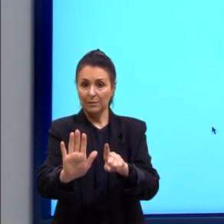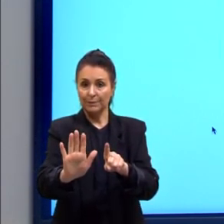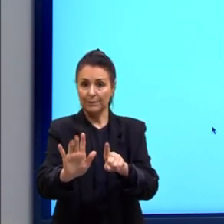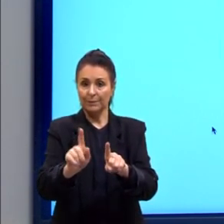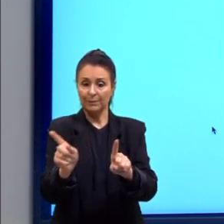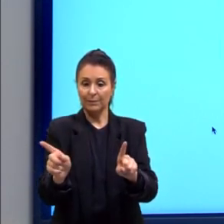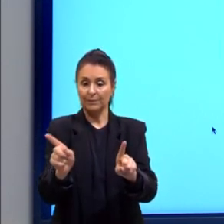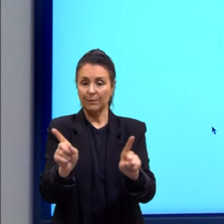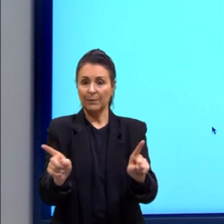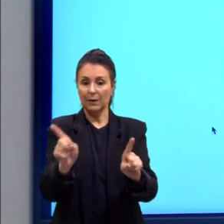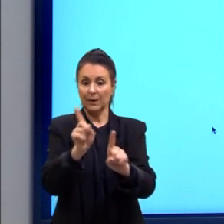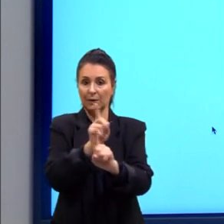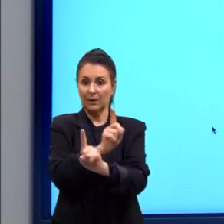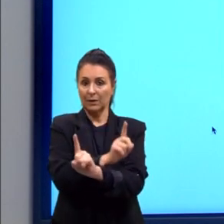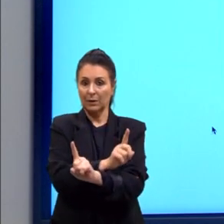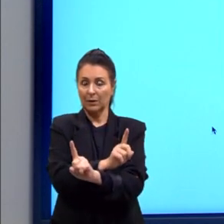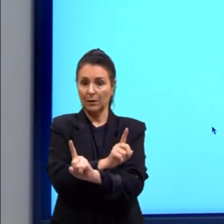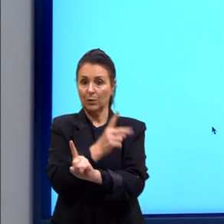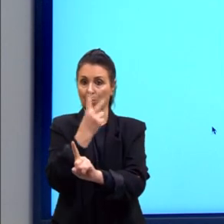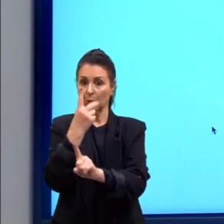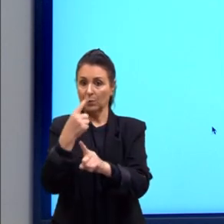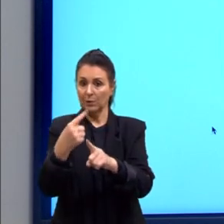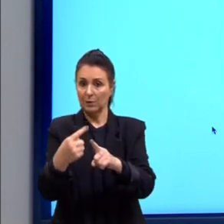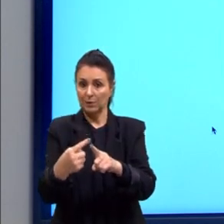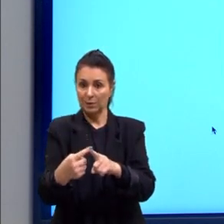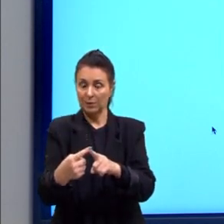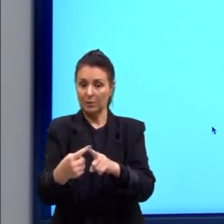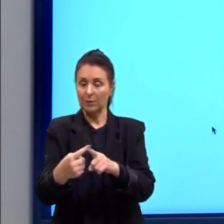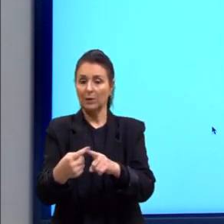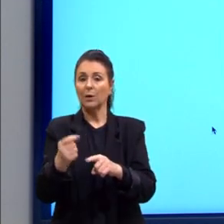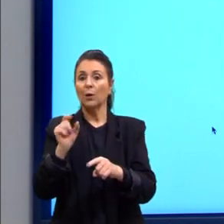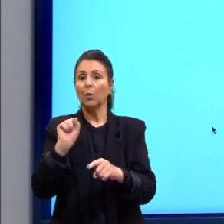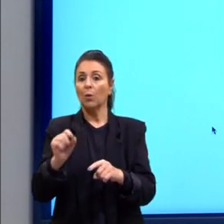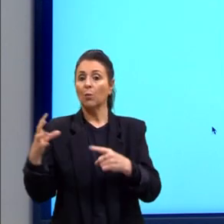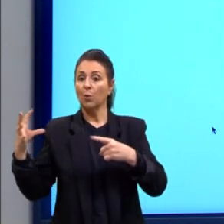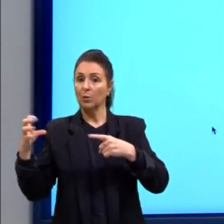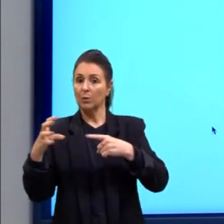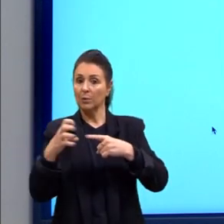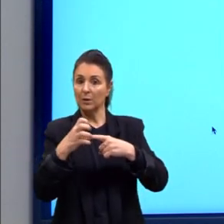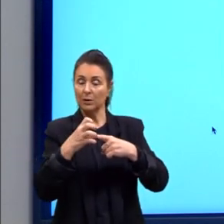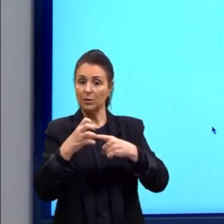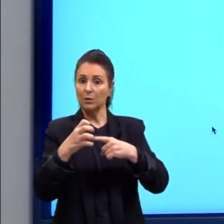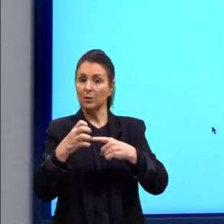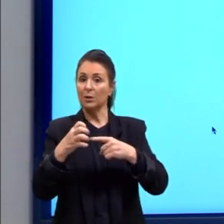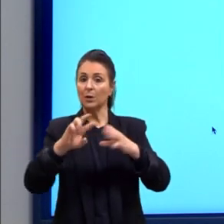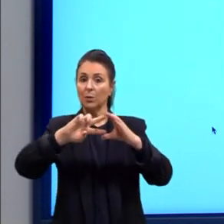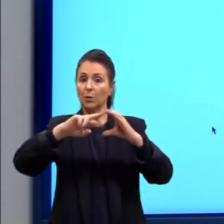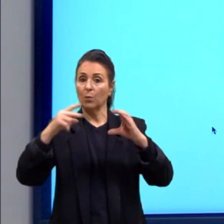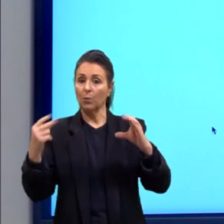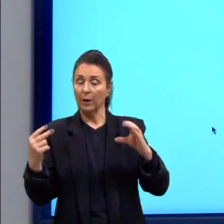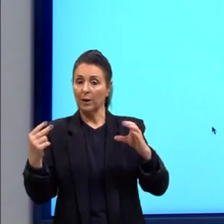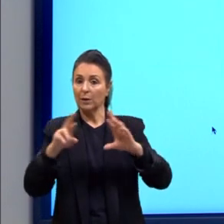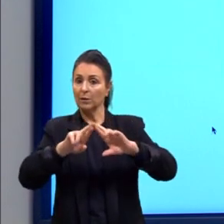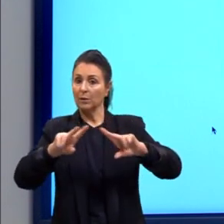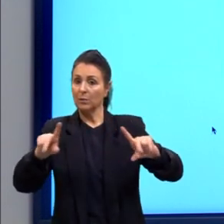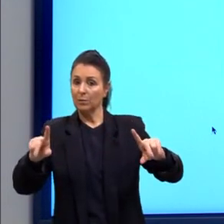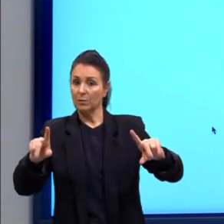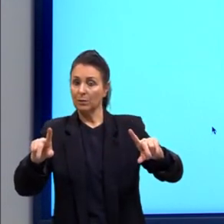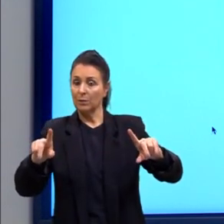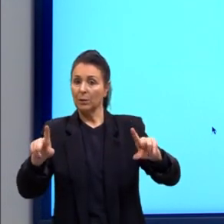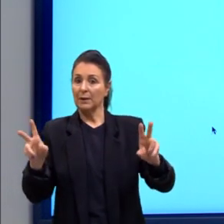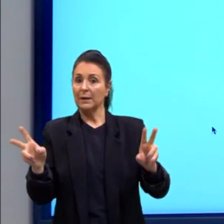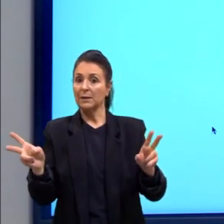duas possibilidades com um homozigoto dominante e com um heterozigoto. Então, nesse